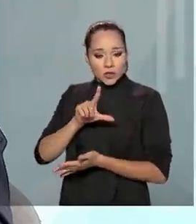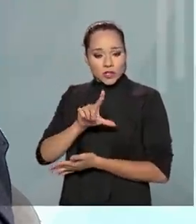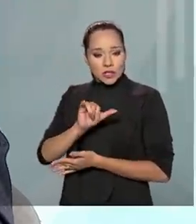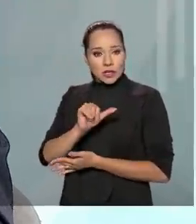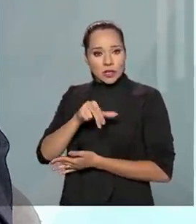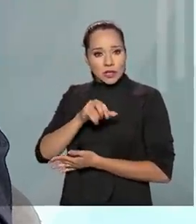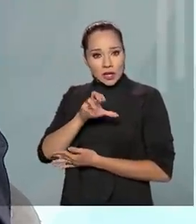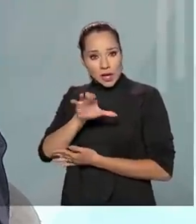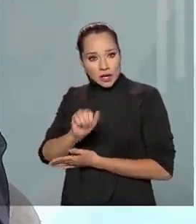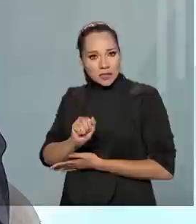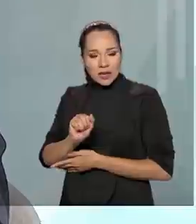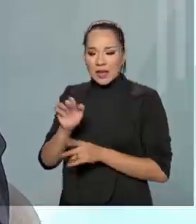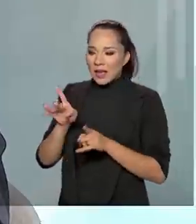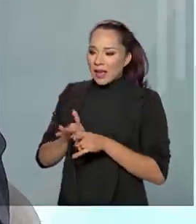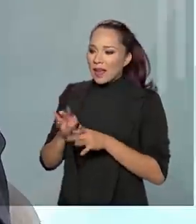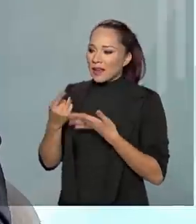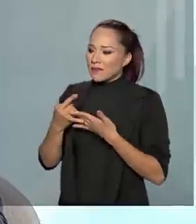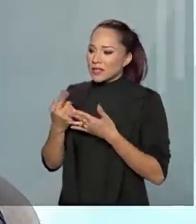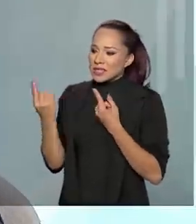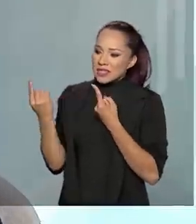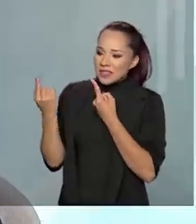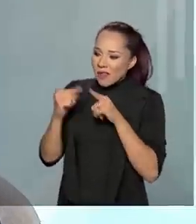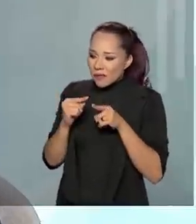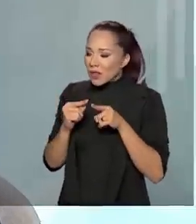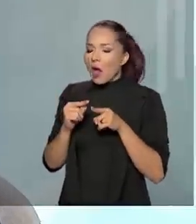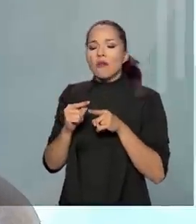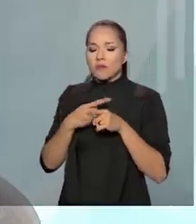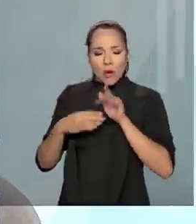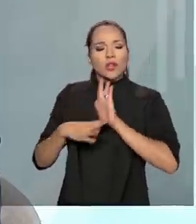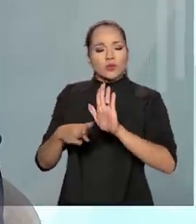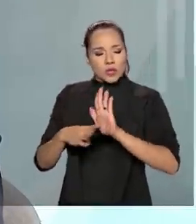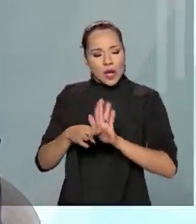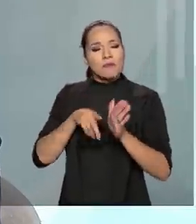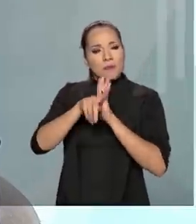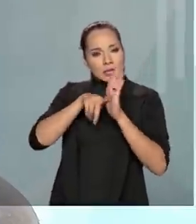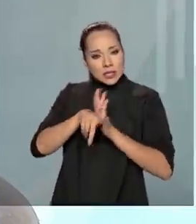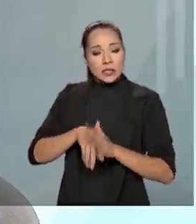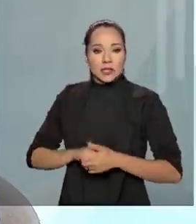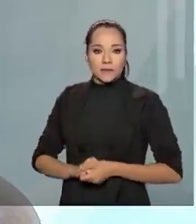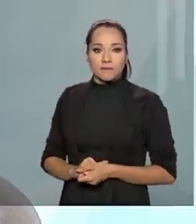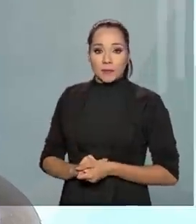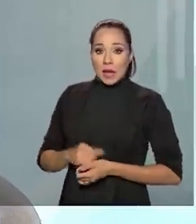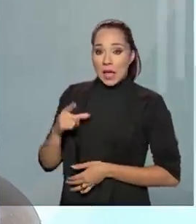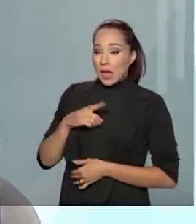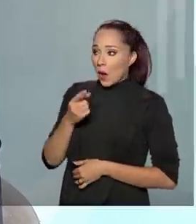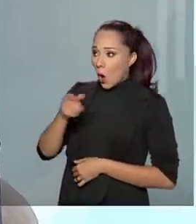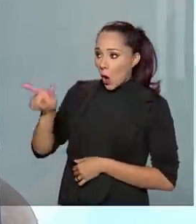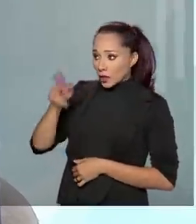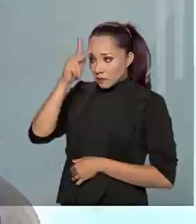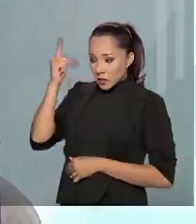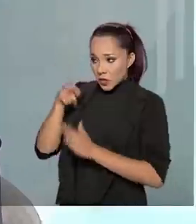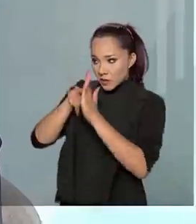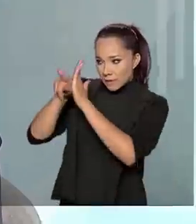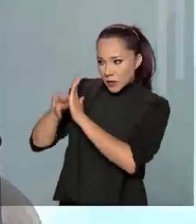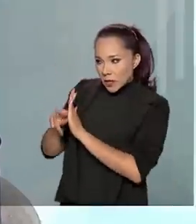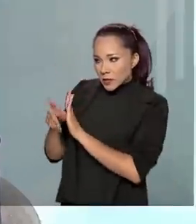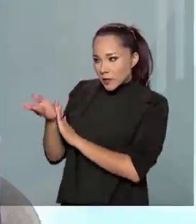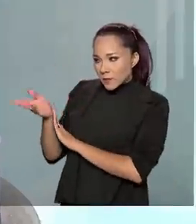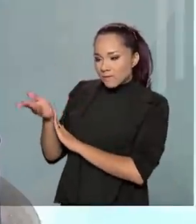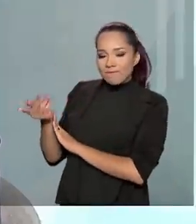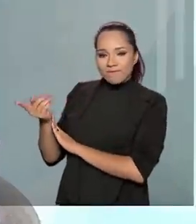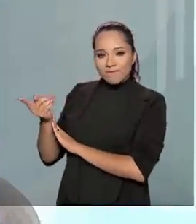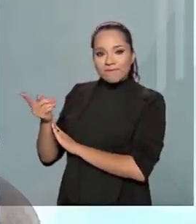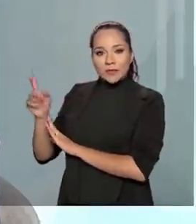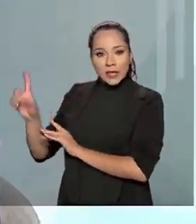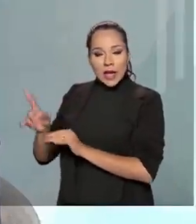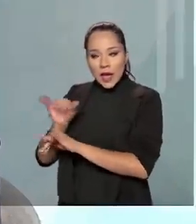ela abre mão do contraditório e ampla defesa e vem colaborar com a investigação. Ela traz outros envolvidos na investigação e é